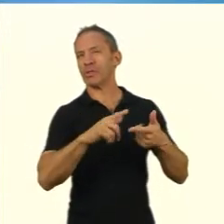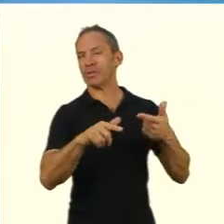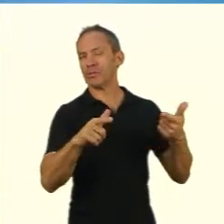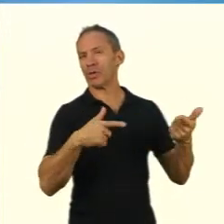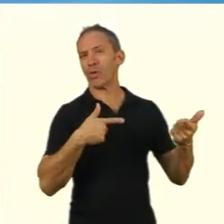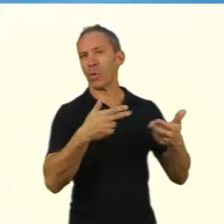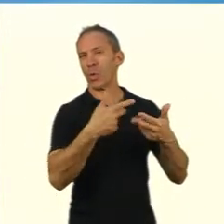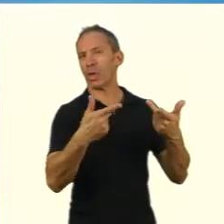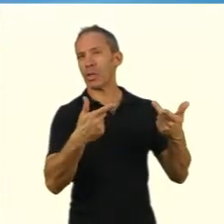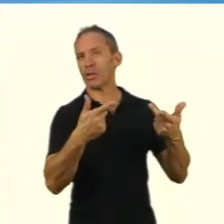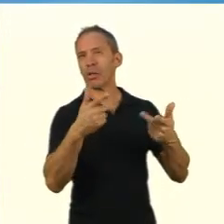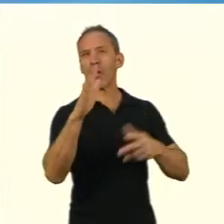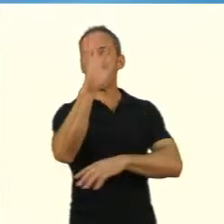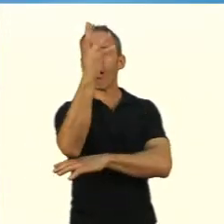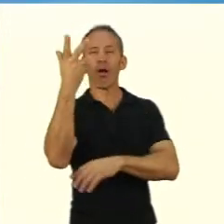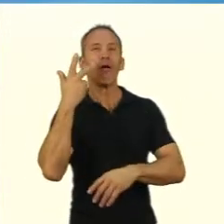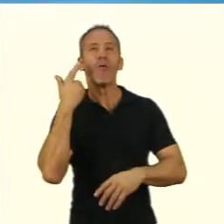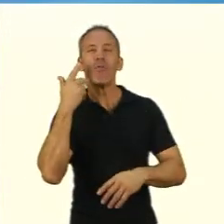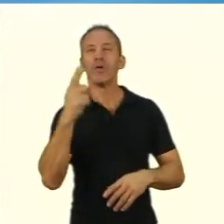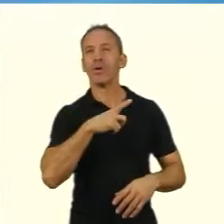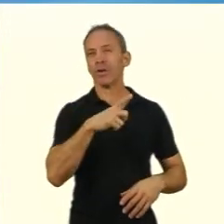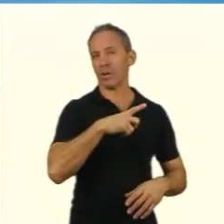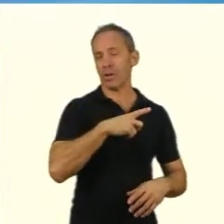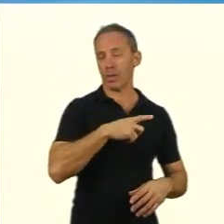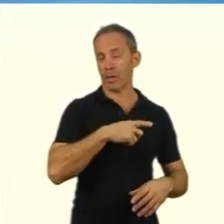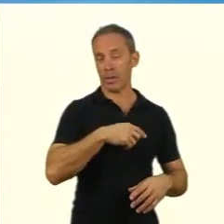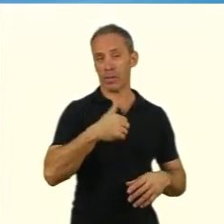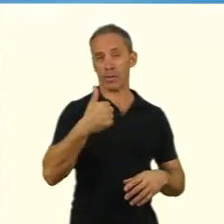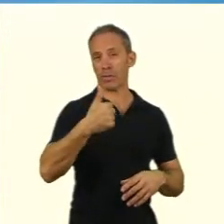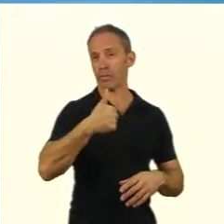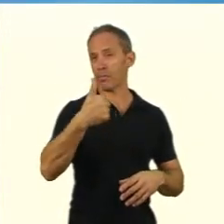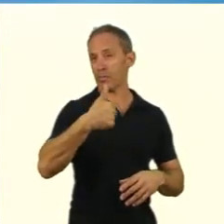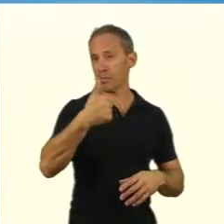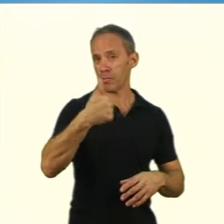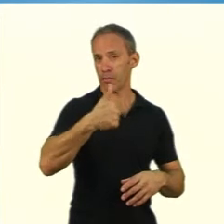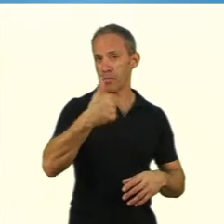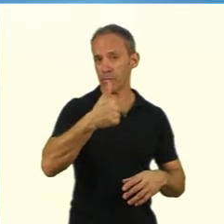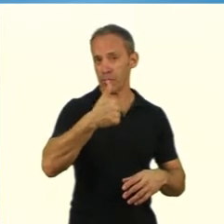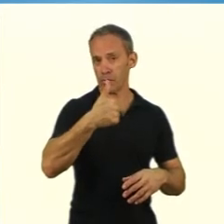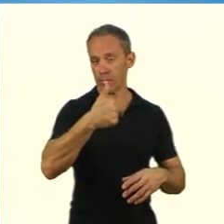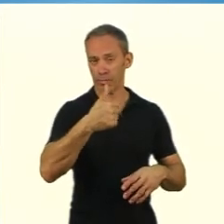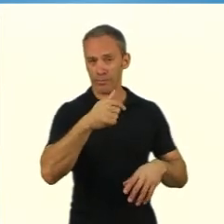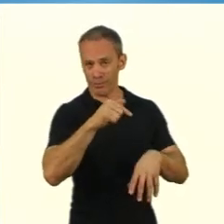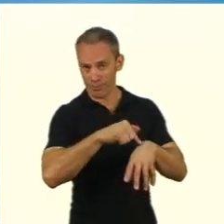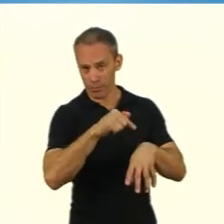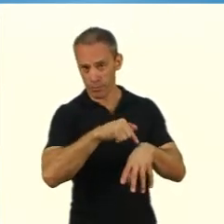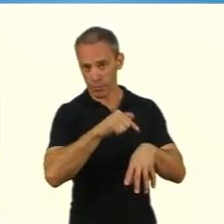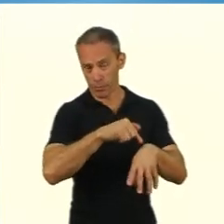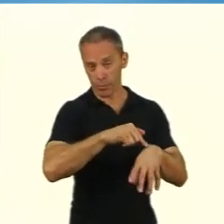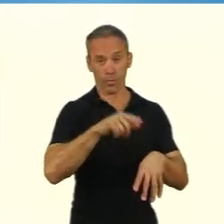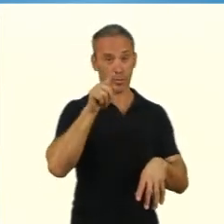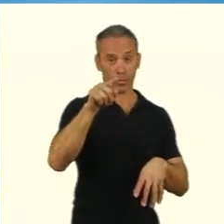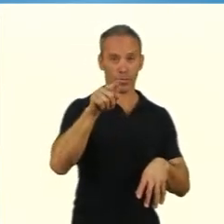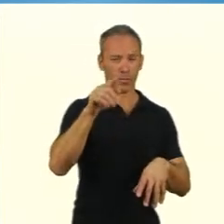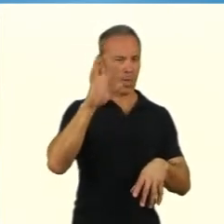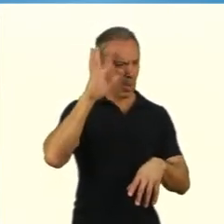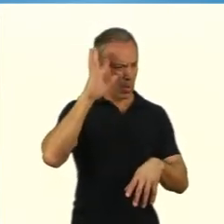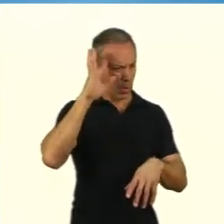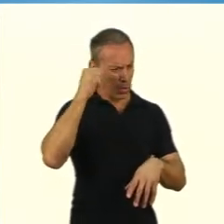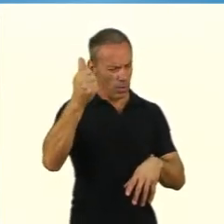Aquele problema que você acredita que queira investigar, ou que chama a sua atenção, que te move de alguma forma,